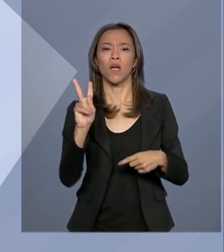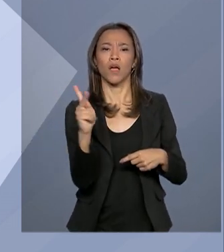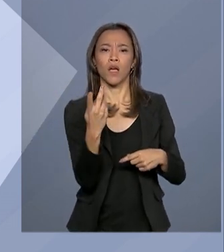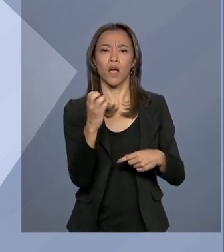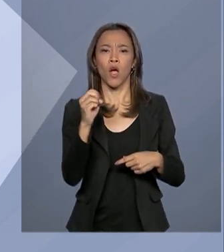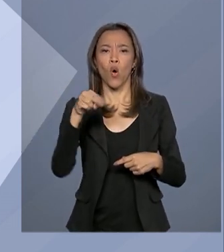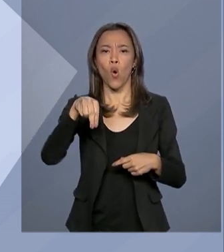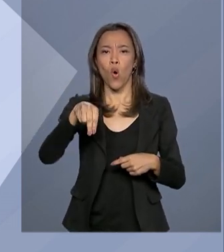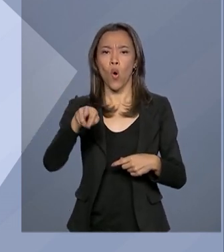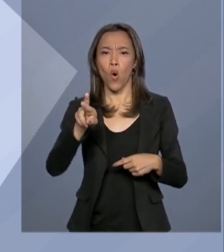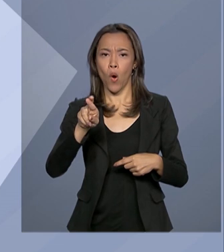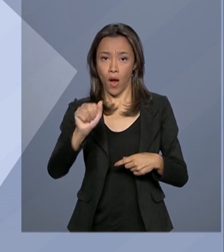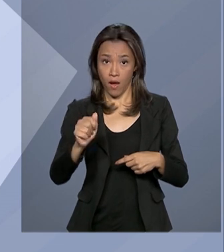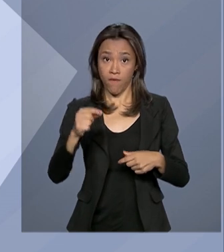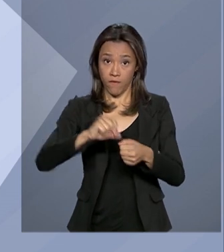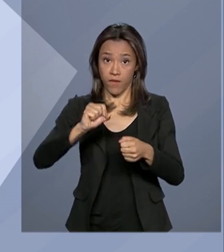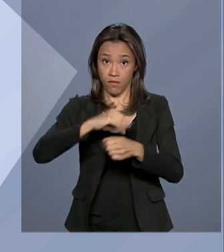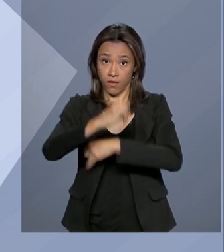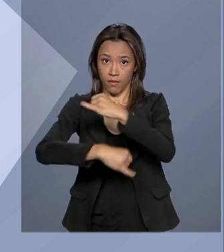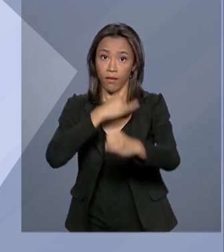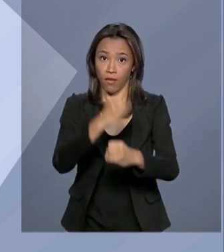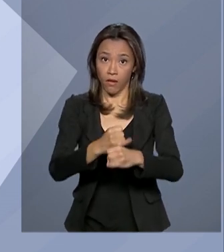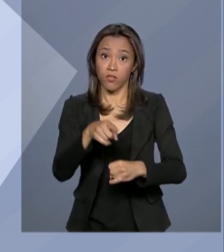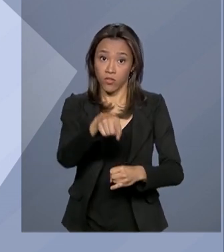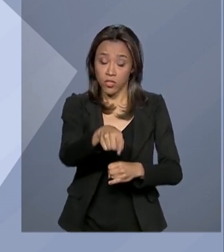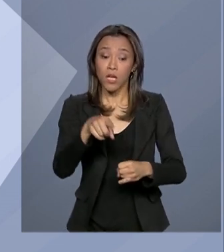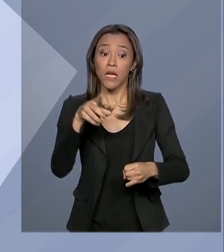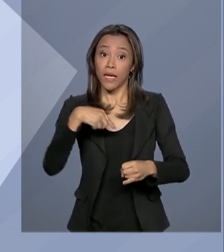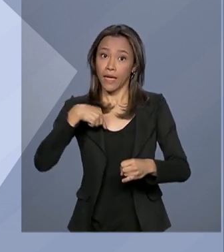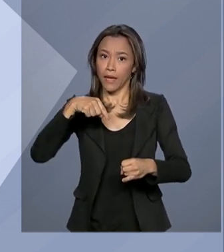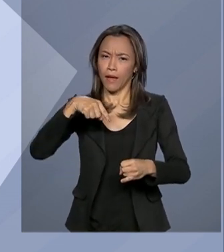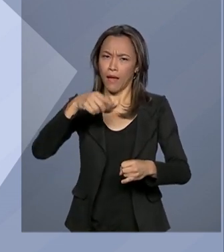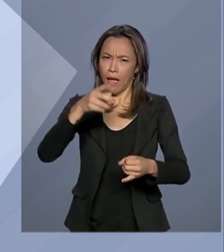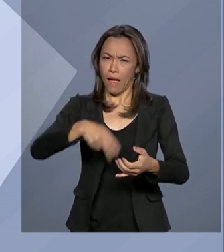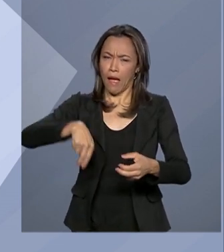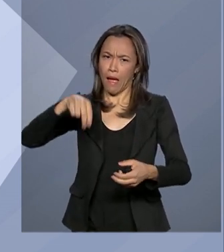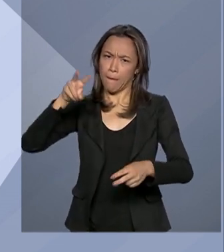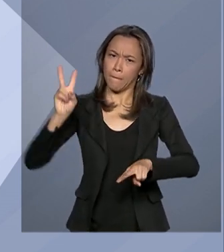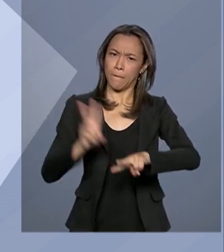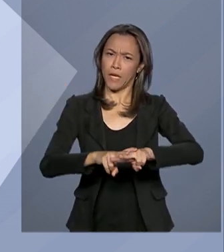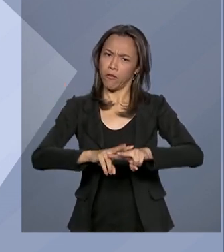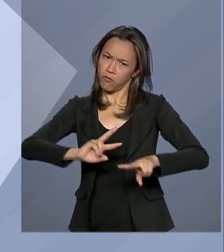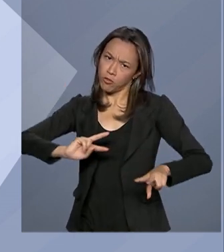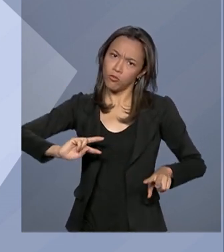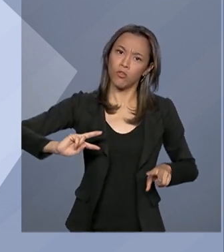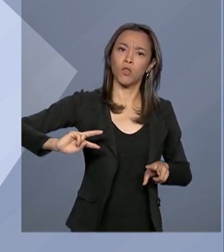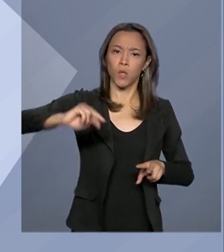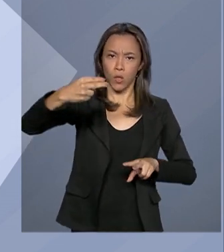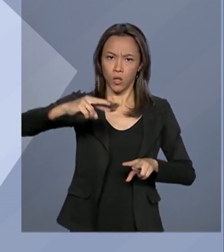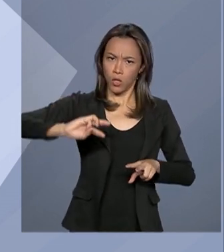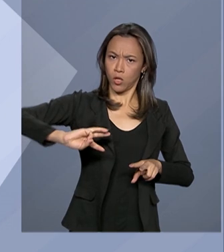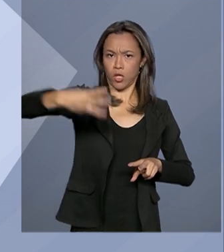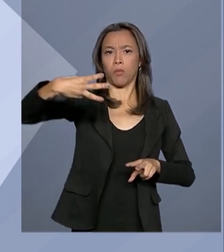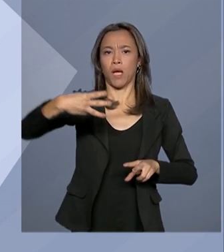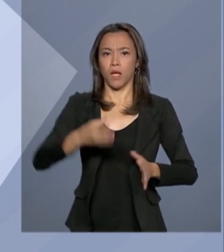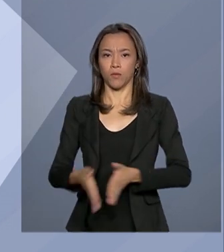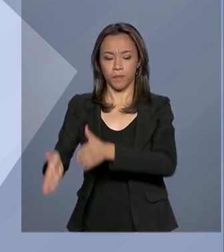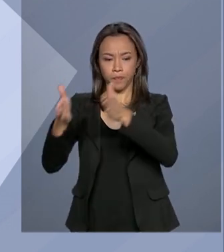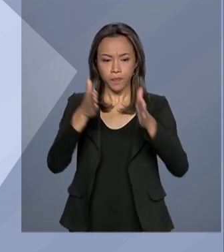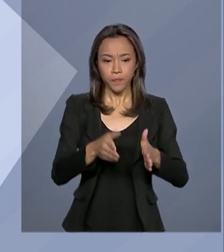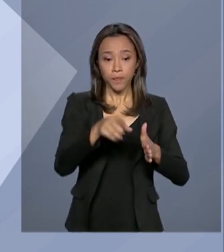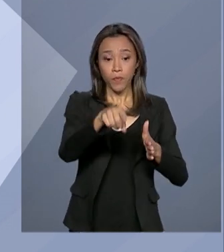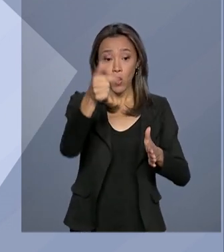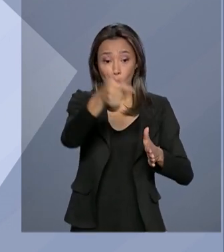O texto analisado pelo presidente permitia que a pena fosse aplicada até o triplo. Outro ponto vetado é o que